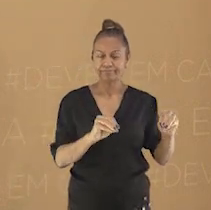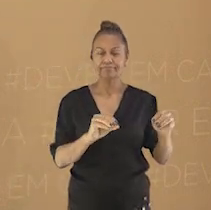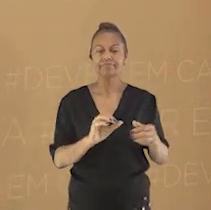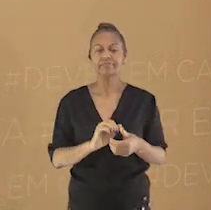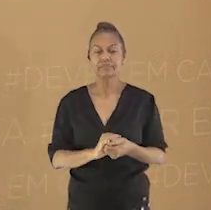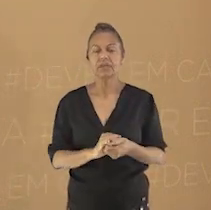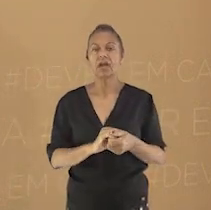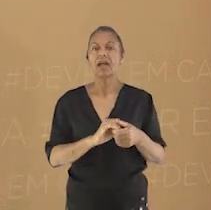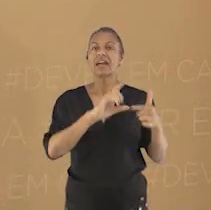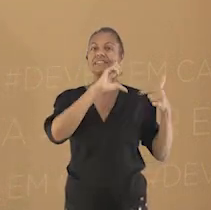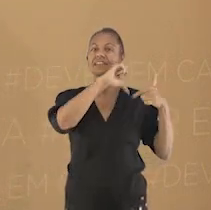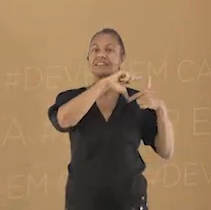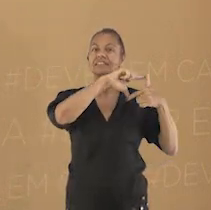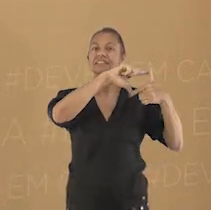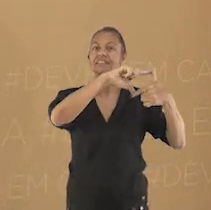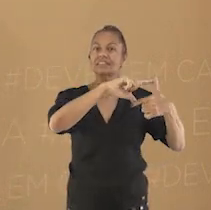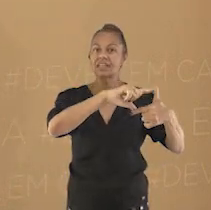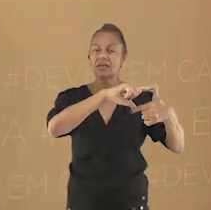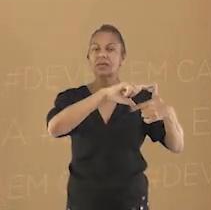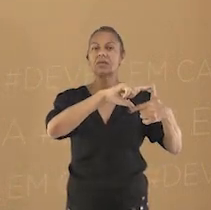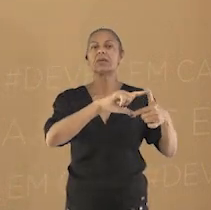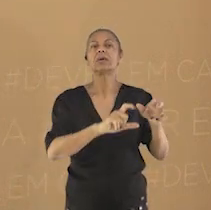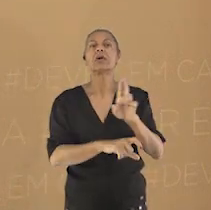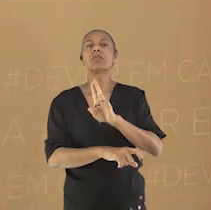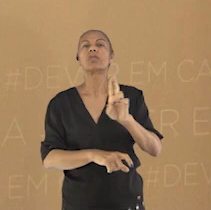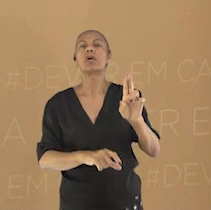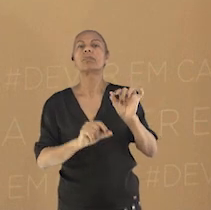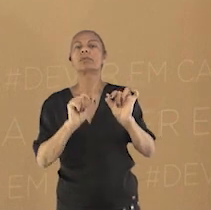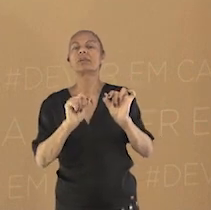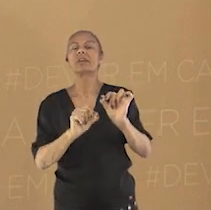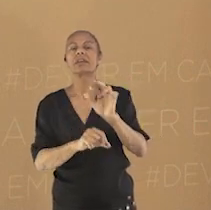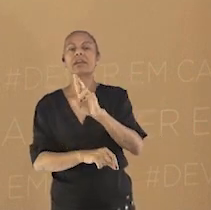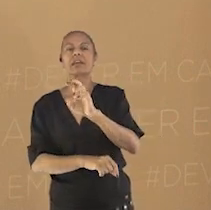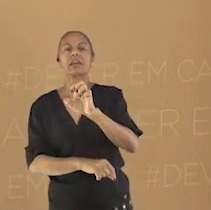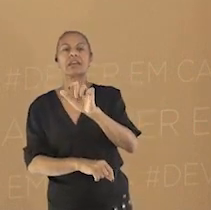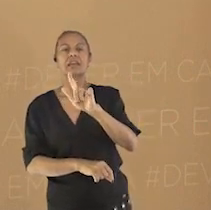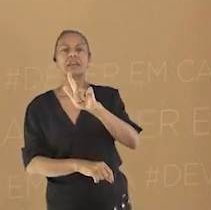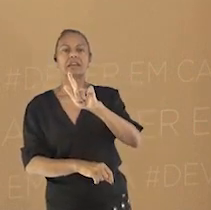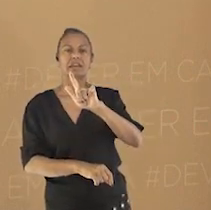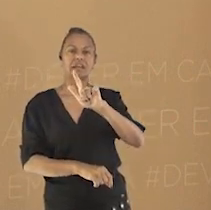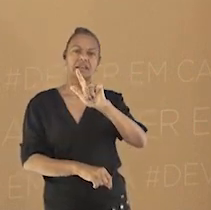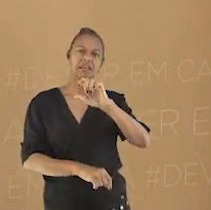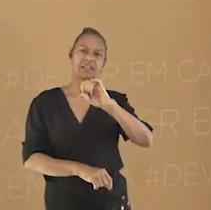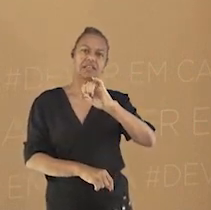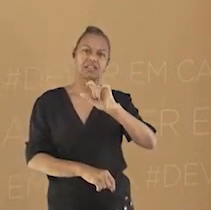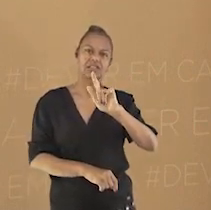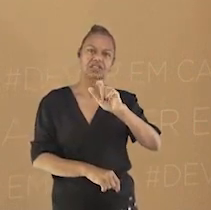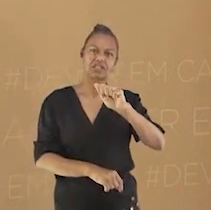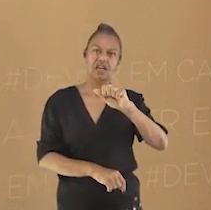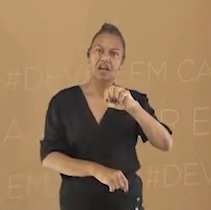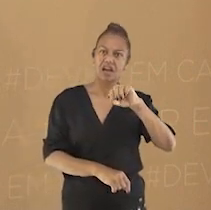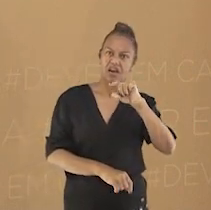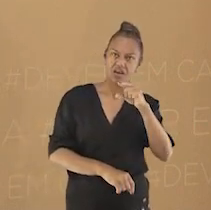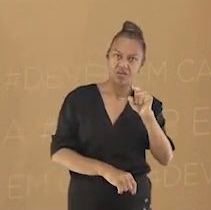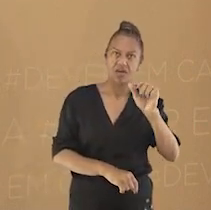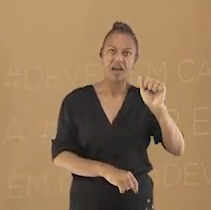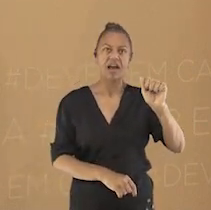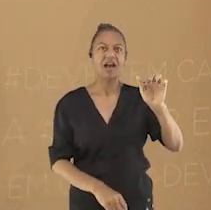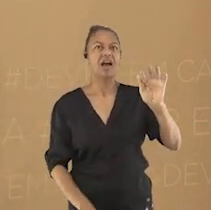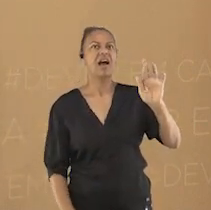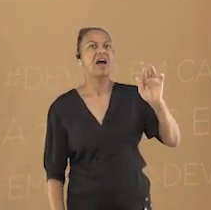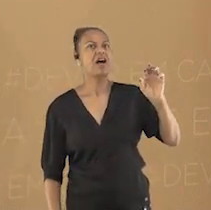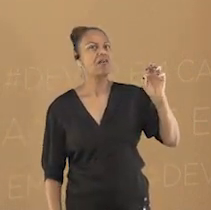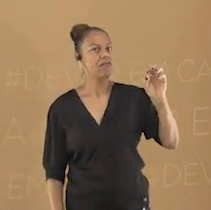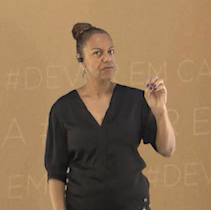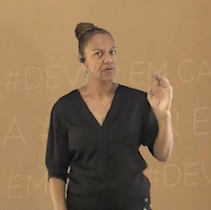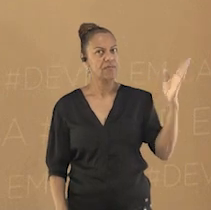religiosas de matriz africana, também chamadas de religiões afro-brasileiras, abrangem os vários grupos religiosos